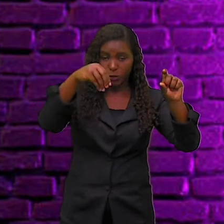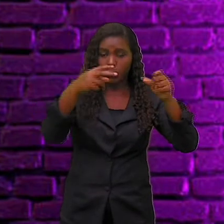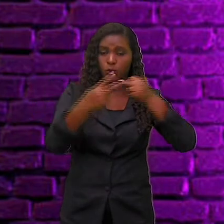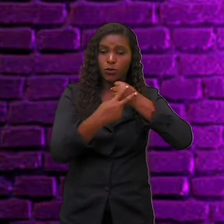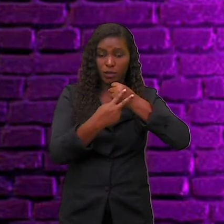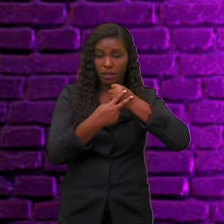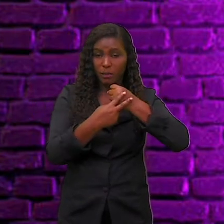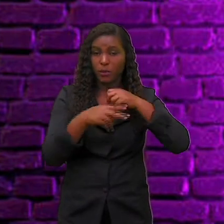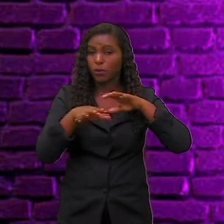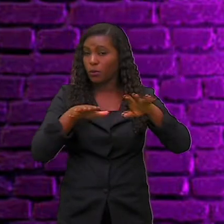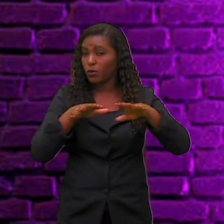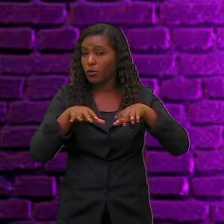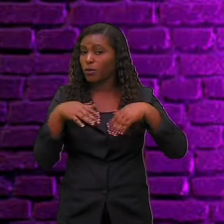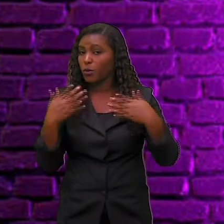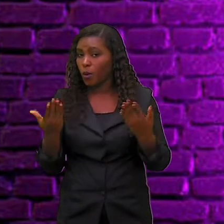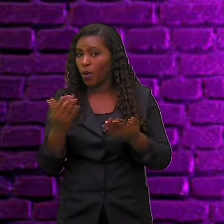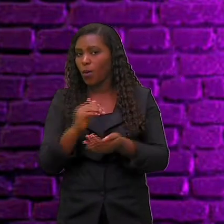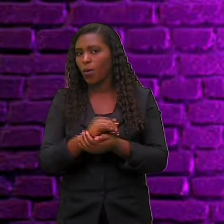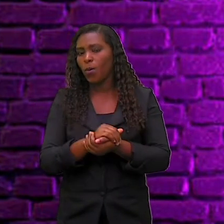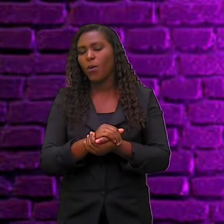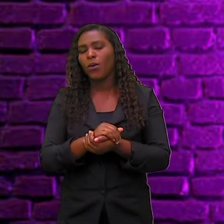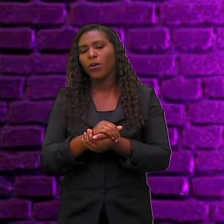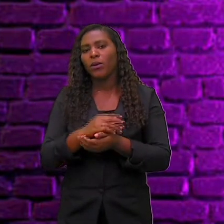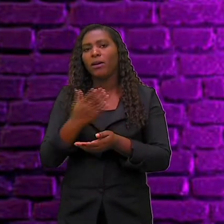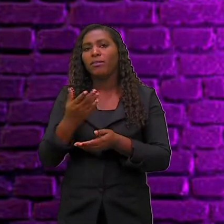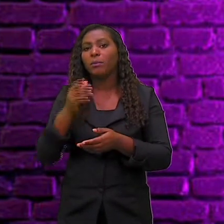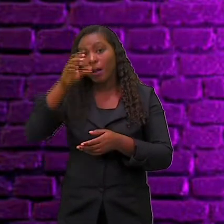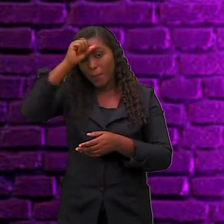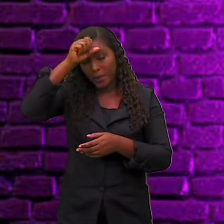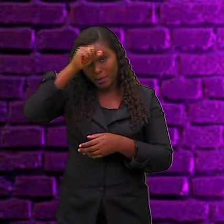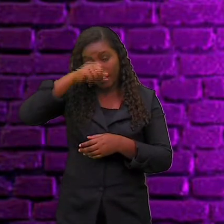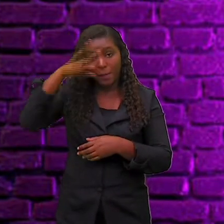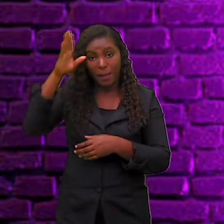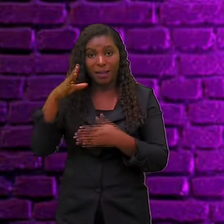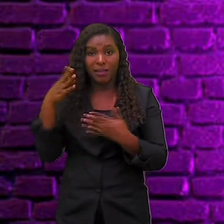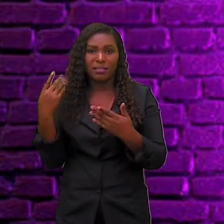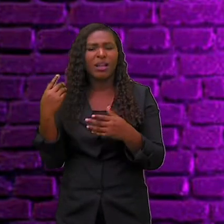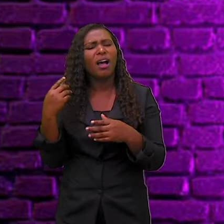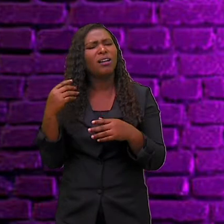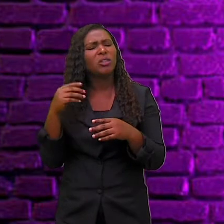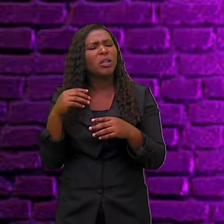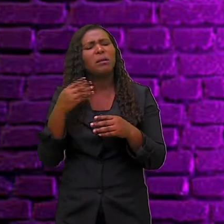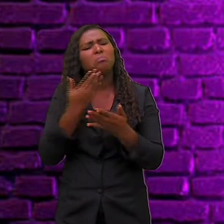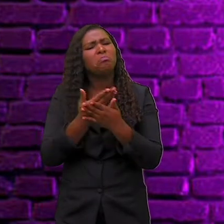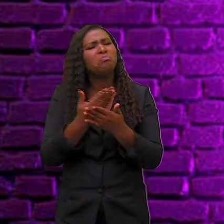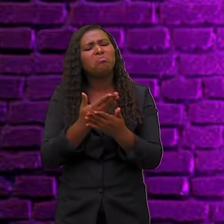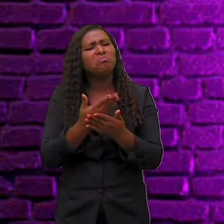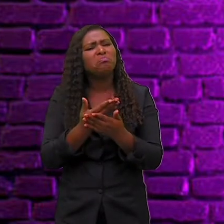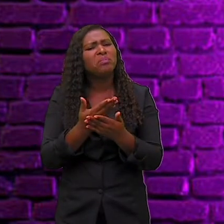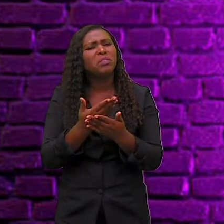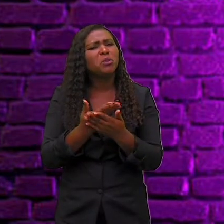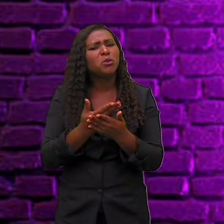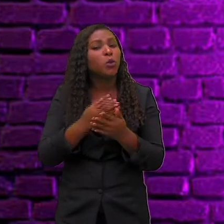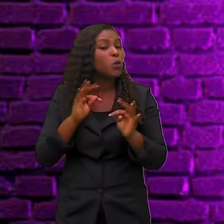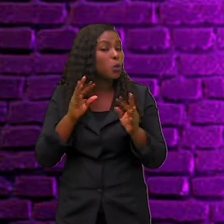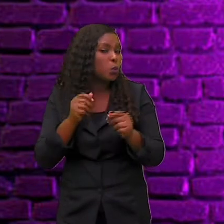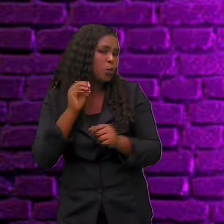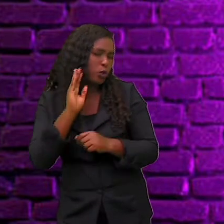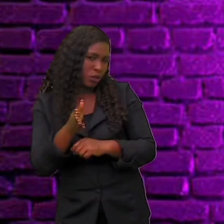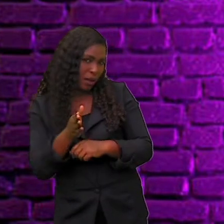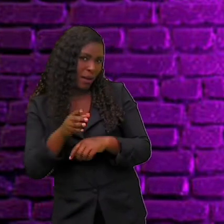que nós aprendemos tudo sobre as vozes verbais. Será que quando mudamos